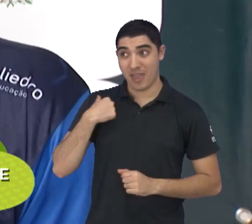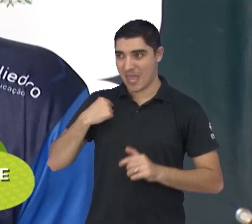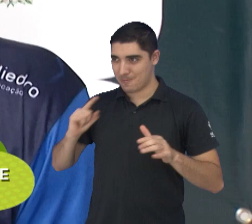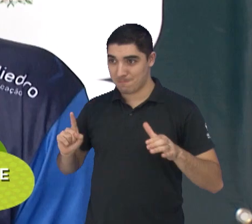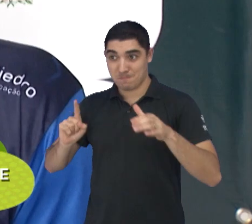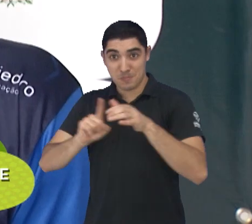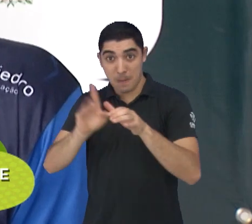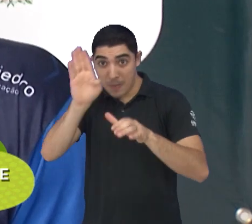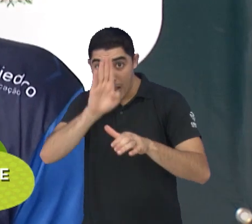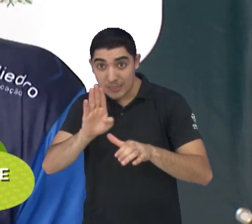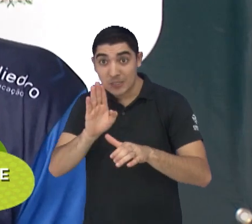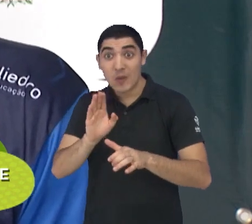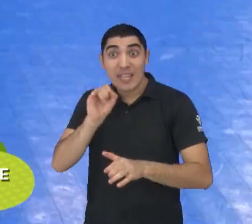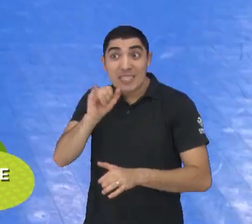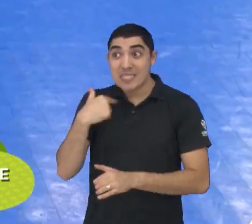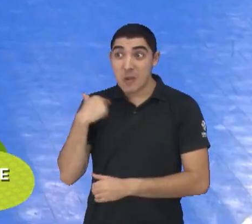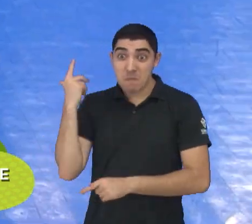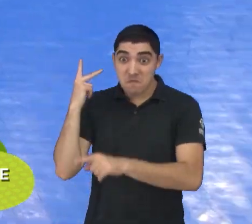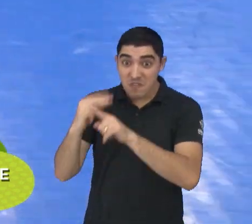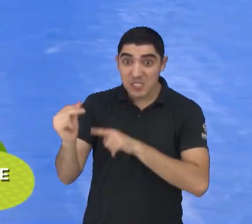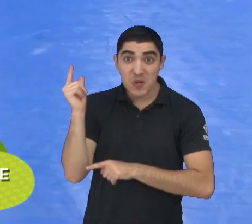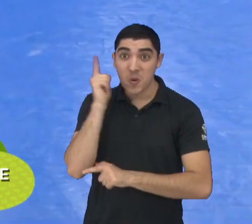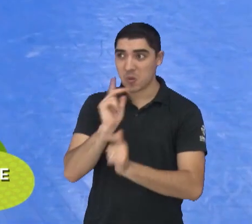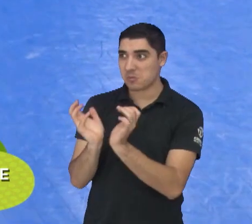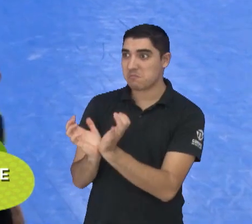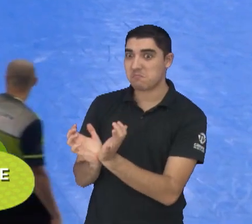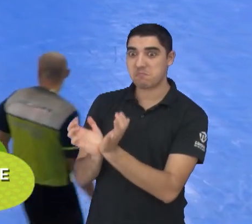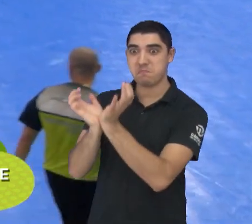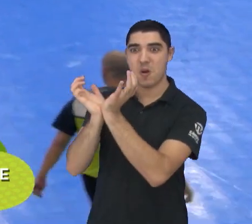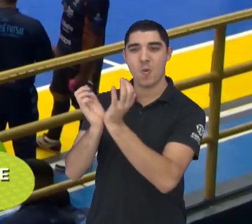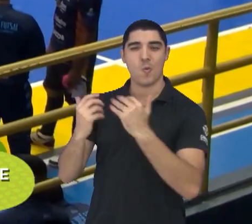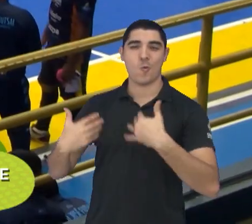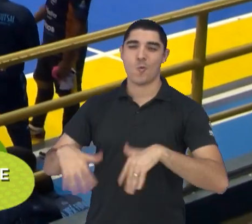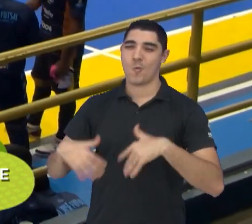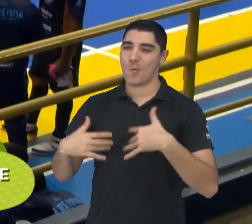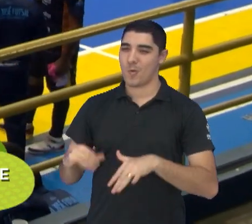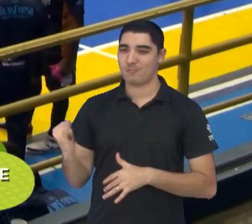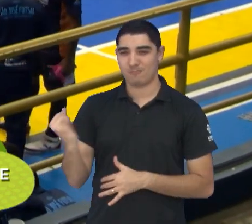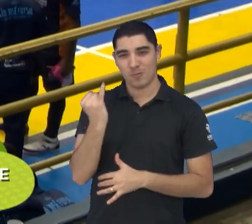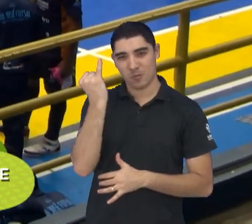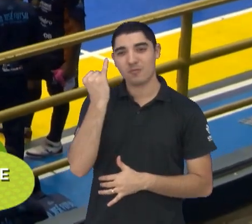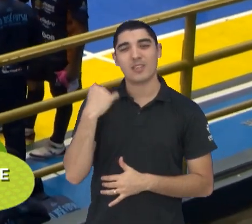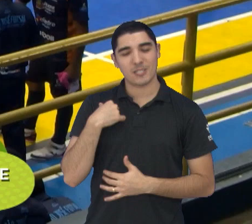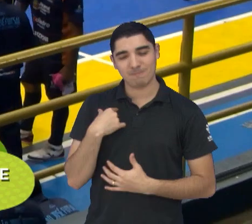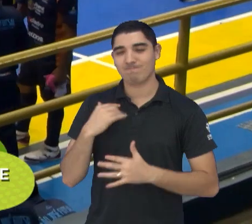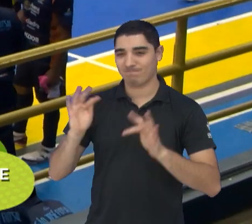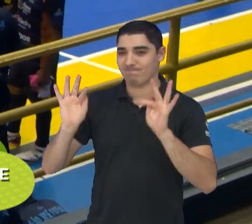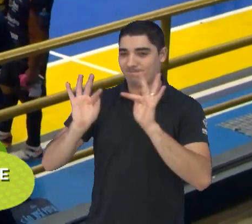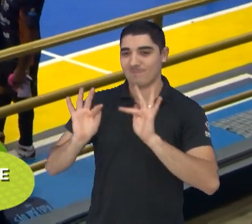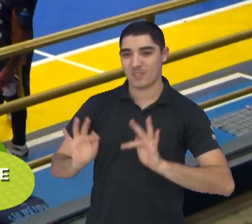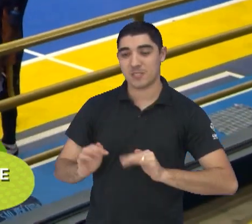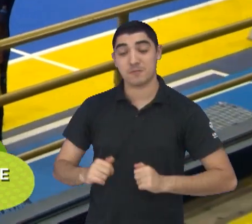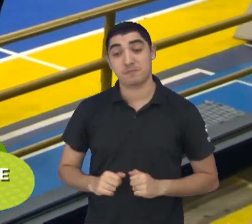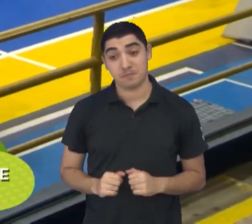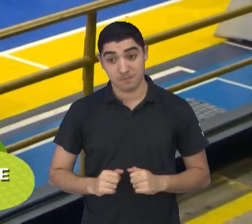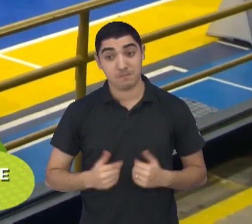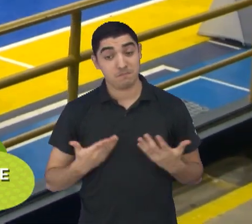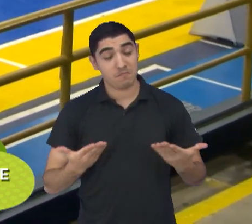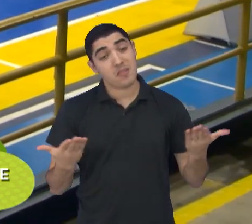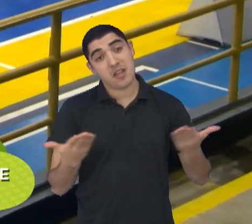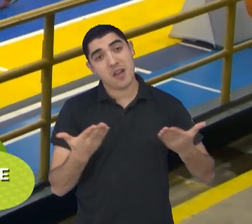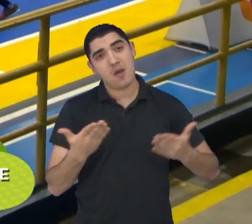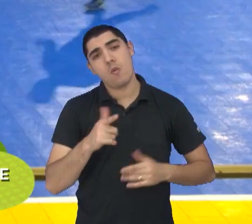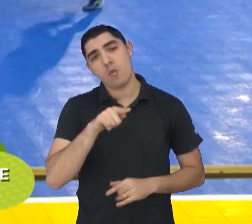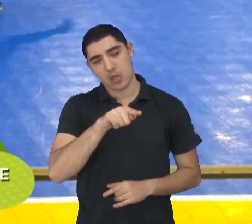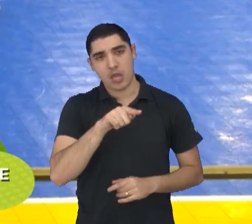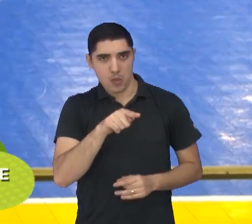voltar com o título, é muito importante. E o cara é muito feliz. E agora, falando até mesmo